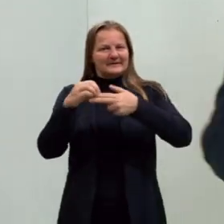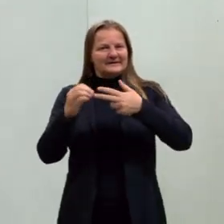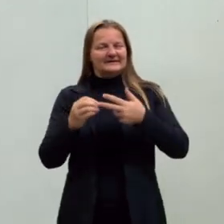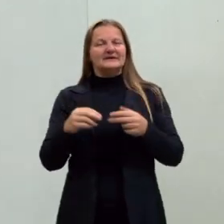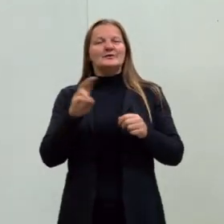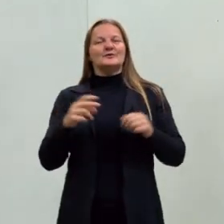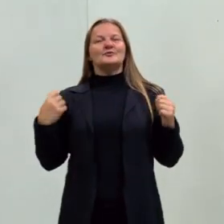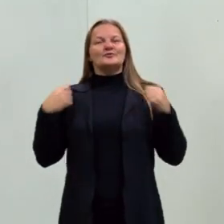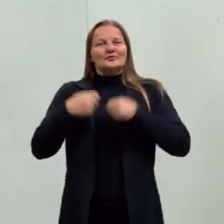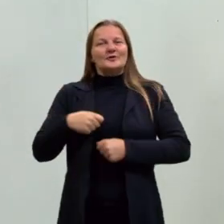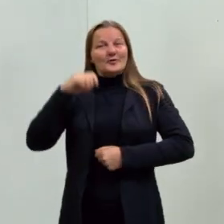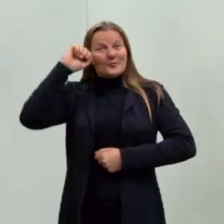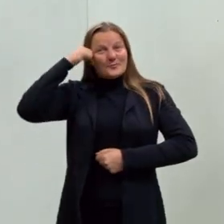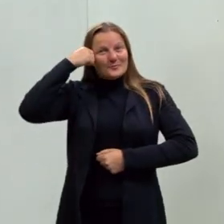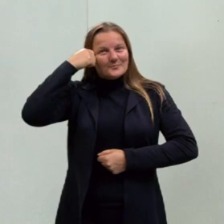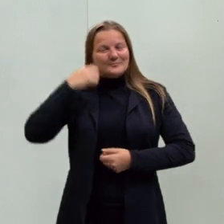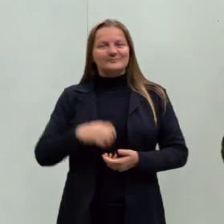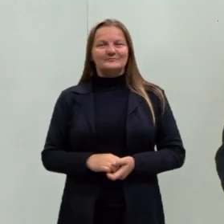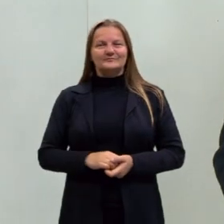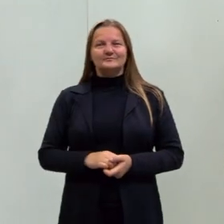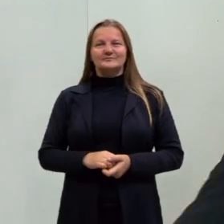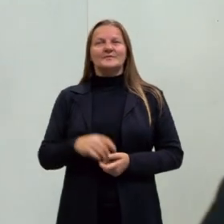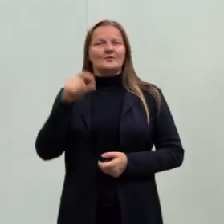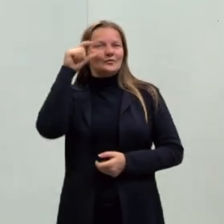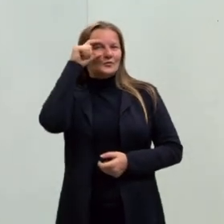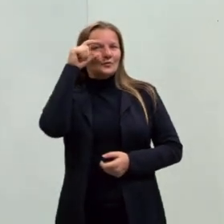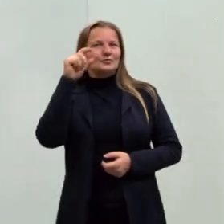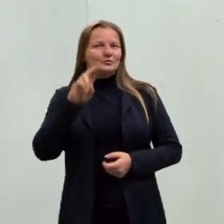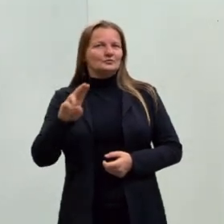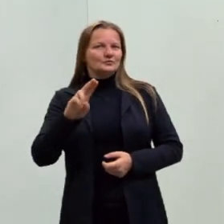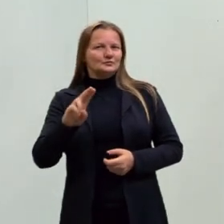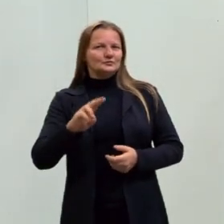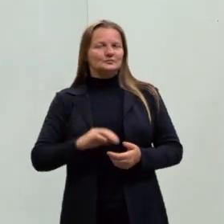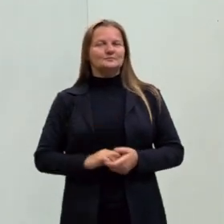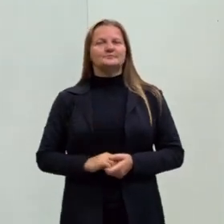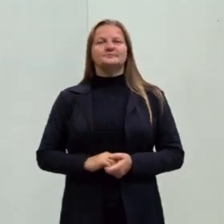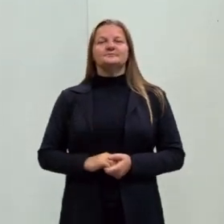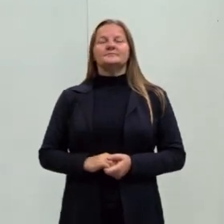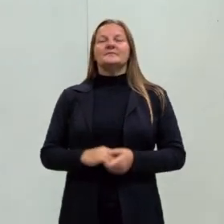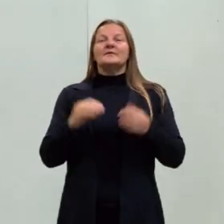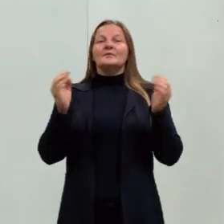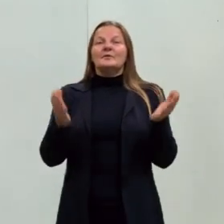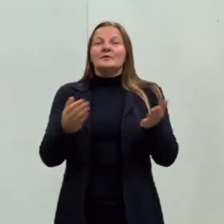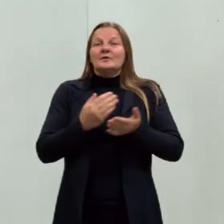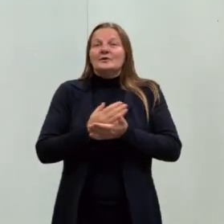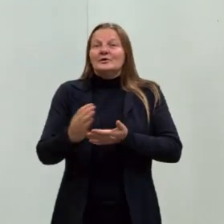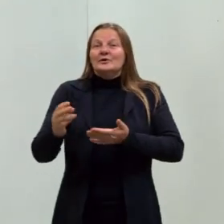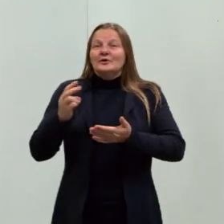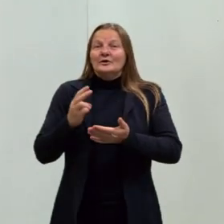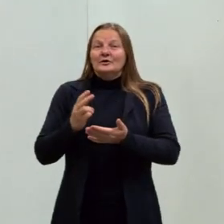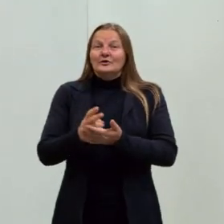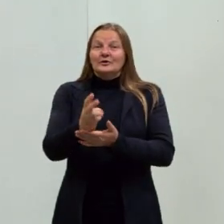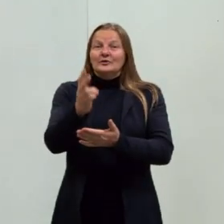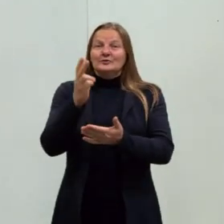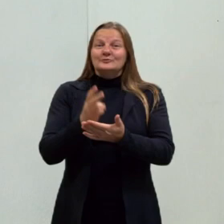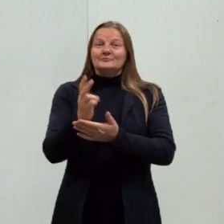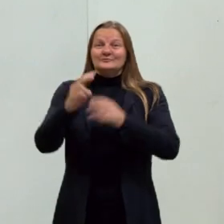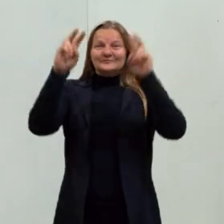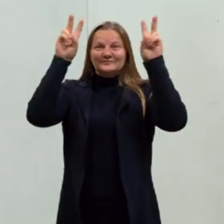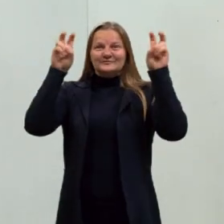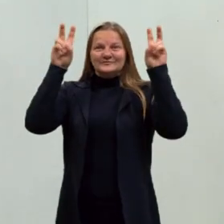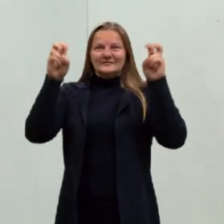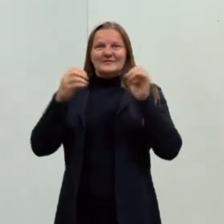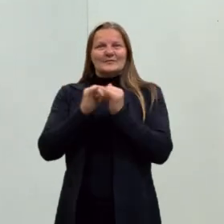Estou usando um casaco preto e uso óculos. Bom pessoal, então hoje a gente segue com o nosso tema de